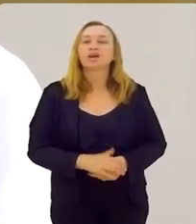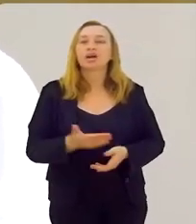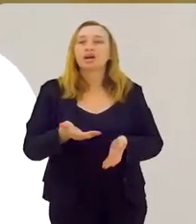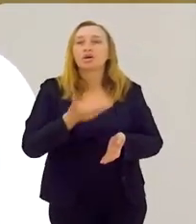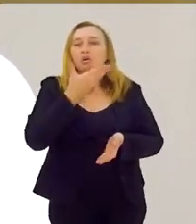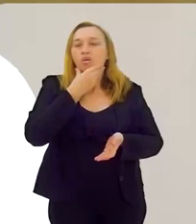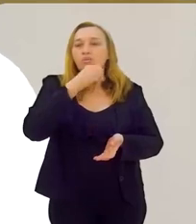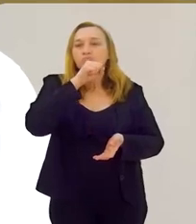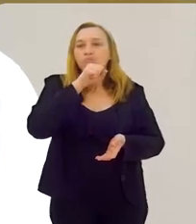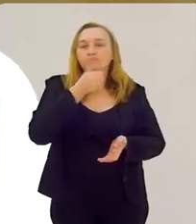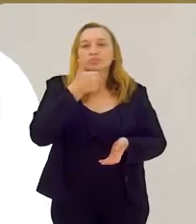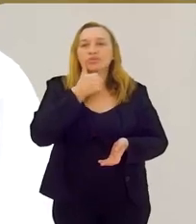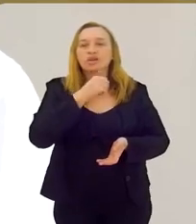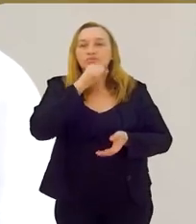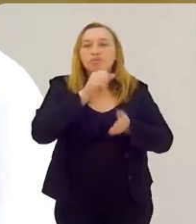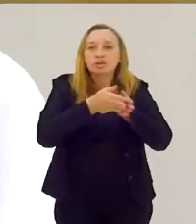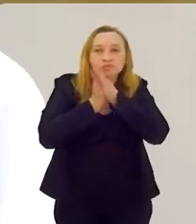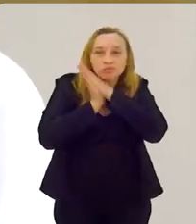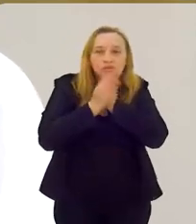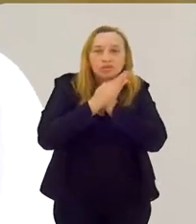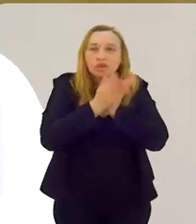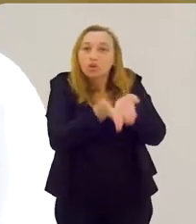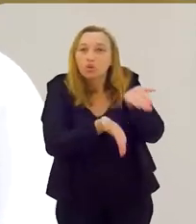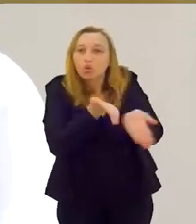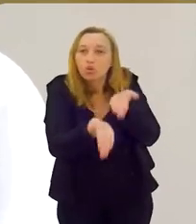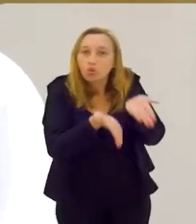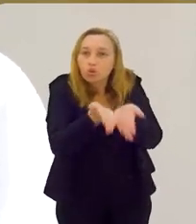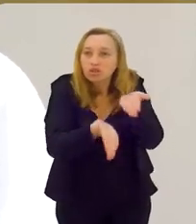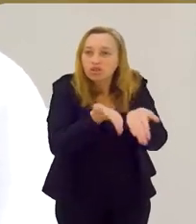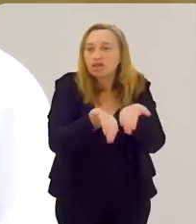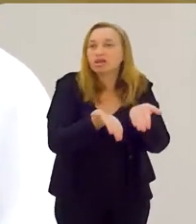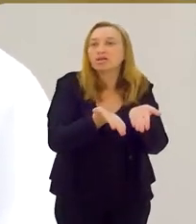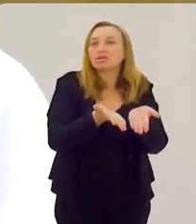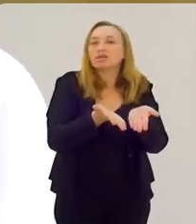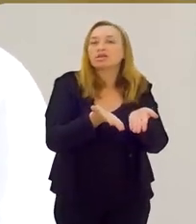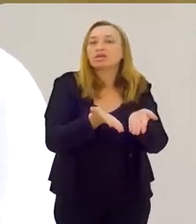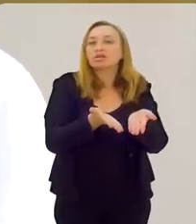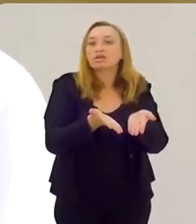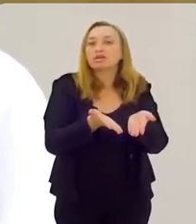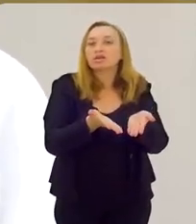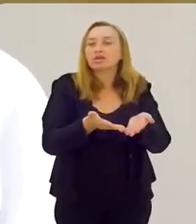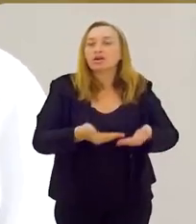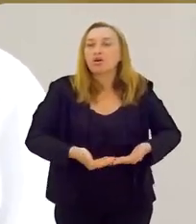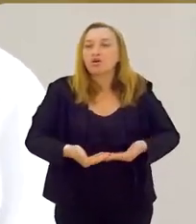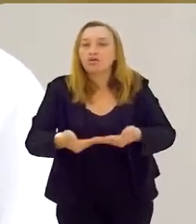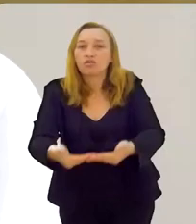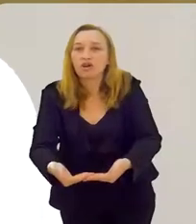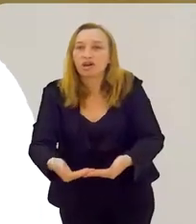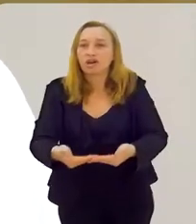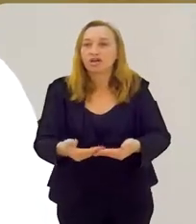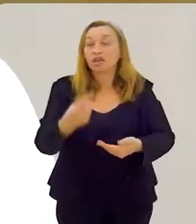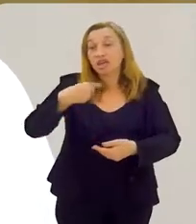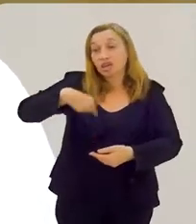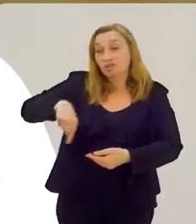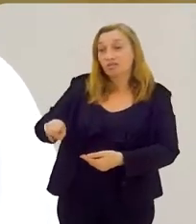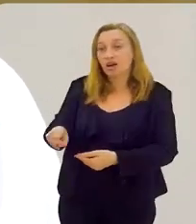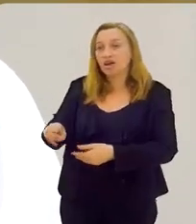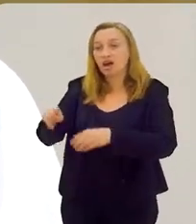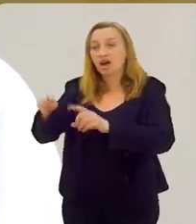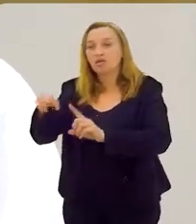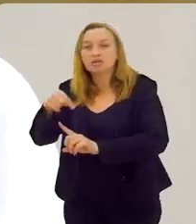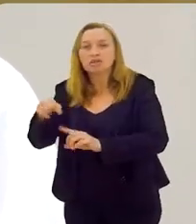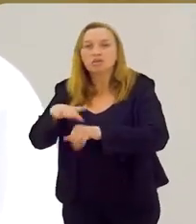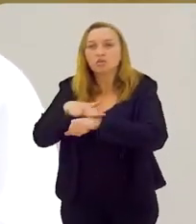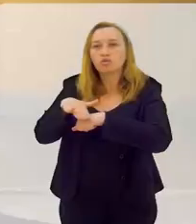orixá. O babalorixá é aquele que cuida, aquele que acalenta, aquele que faz a oferenda, aquele que vai ao pé do santo